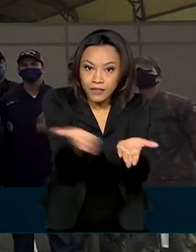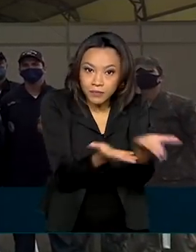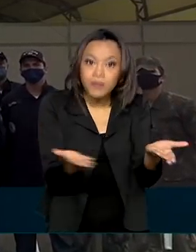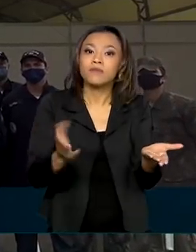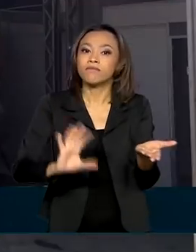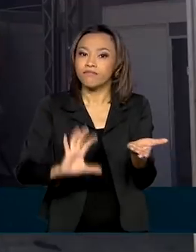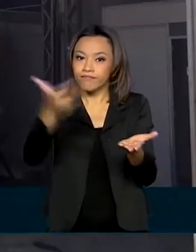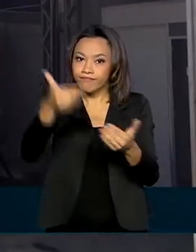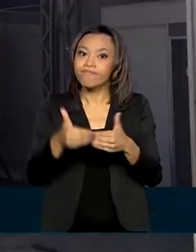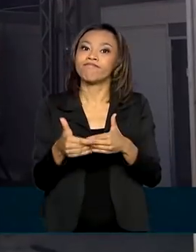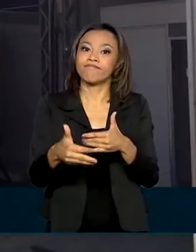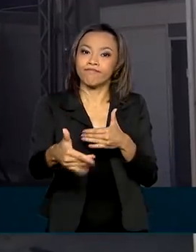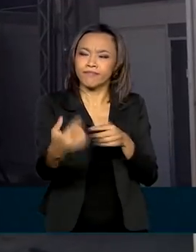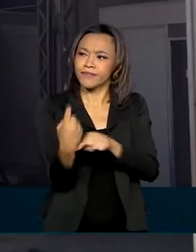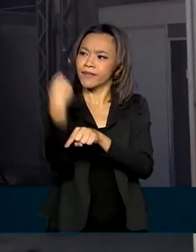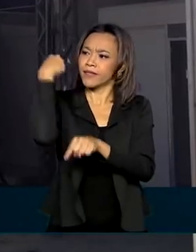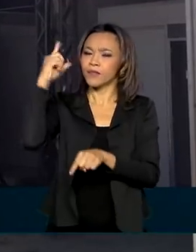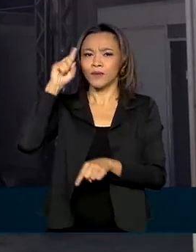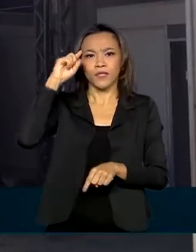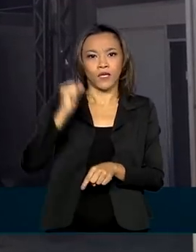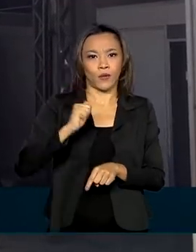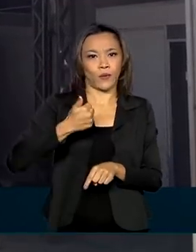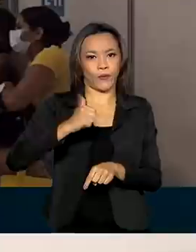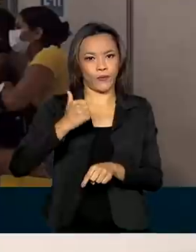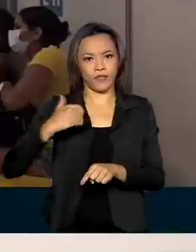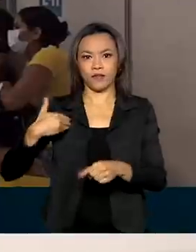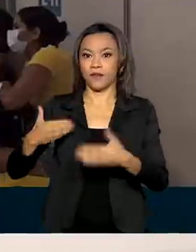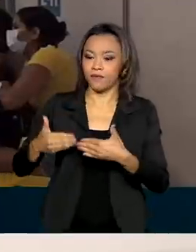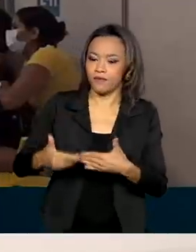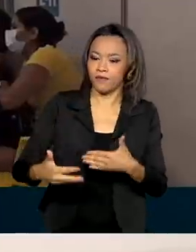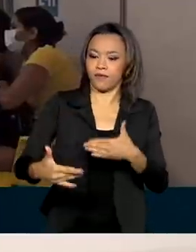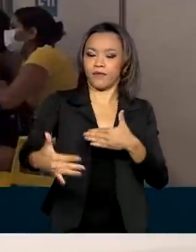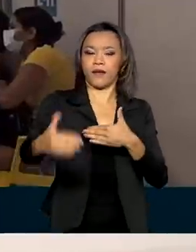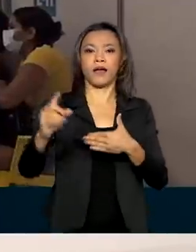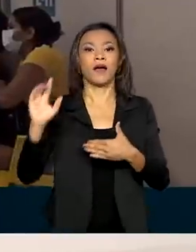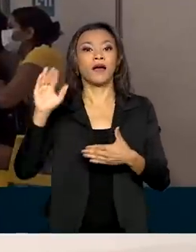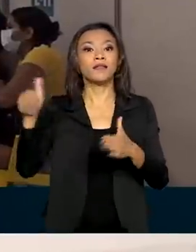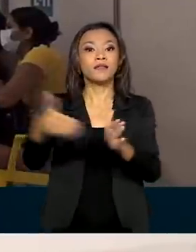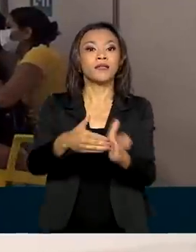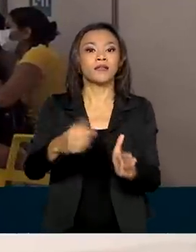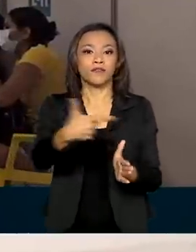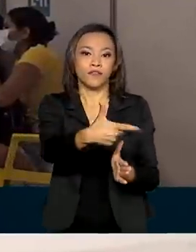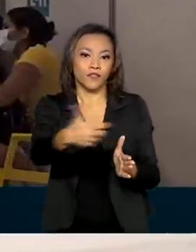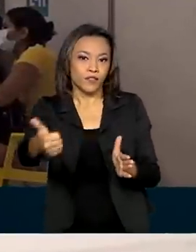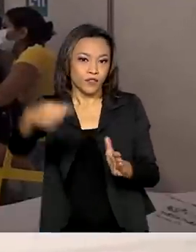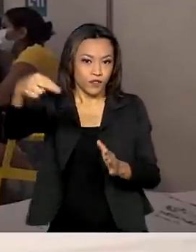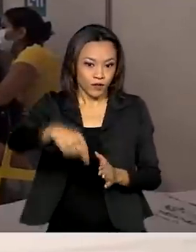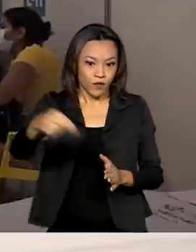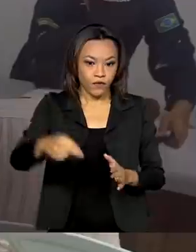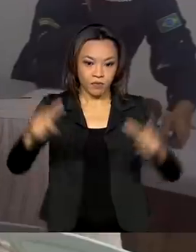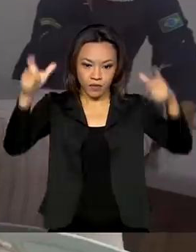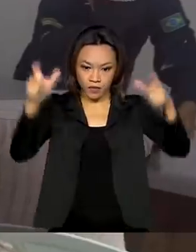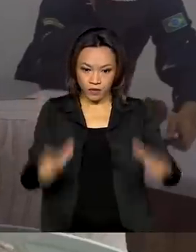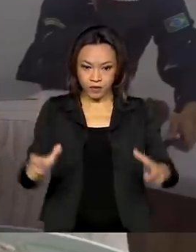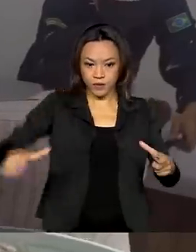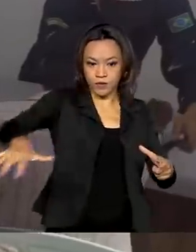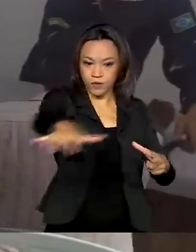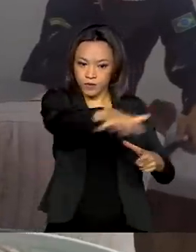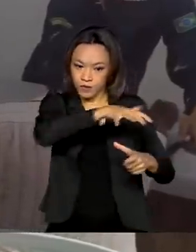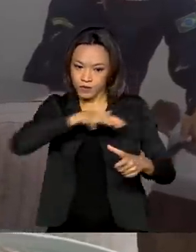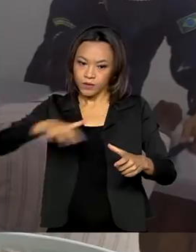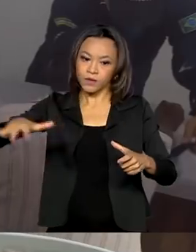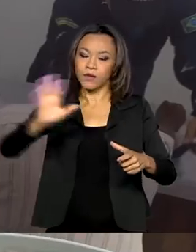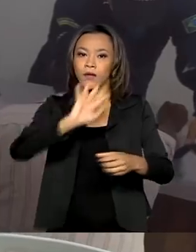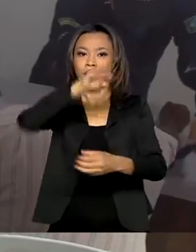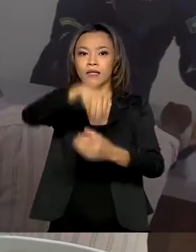acontecendo desde o dia 11 e vão até o dia 21 de novembro, no centro de triagem, na área do